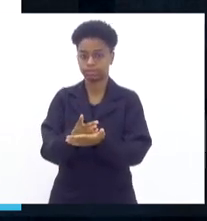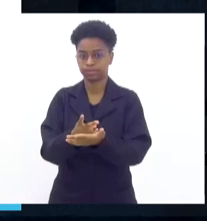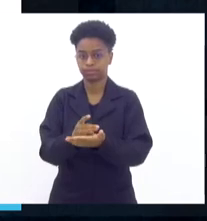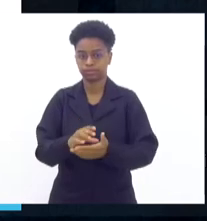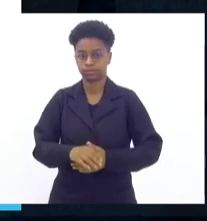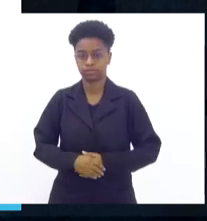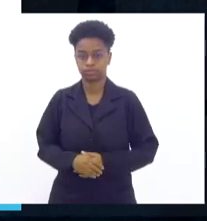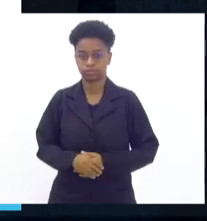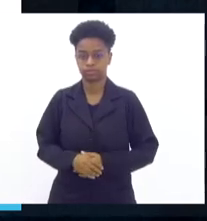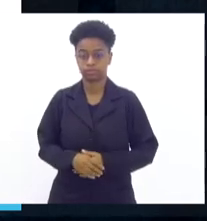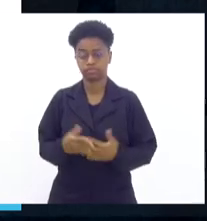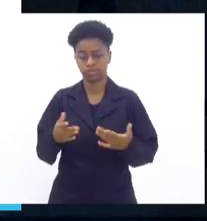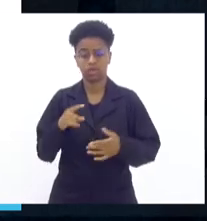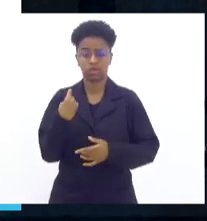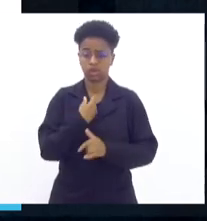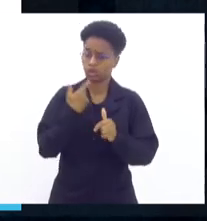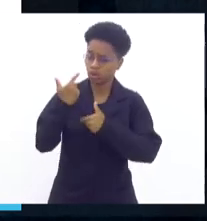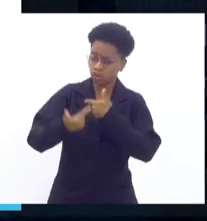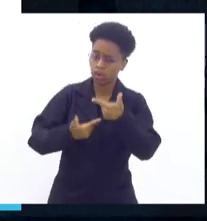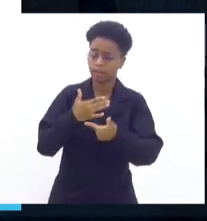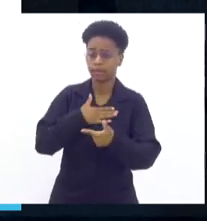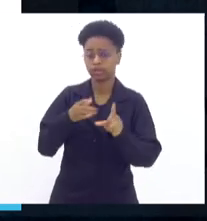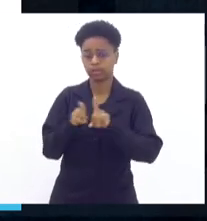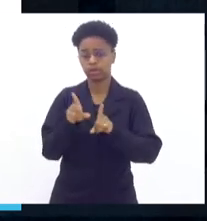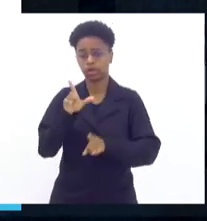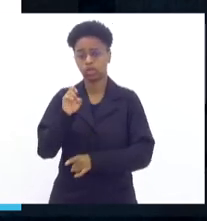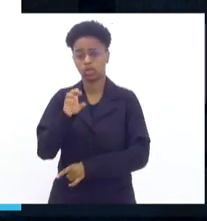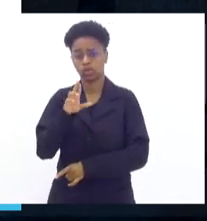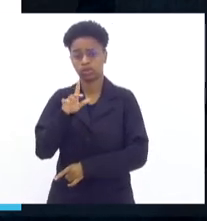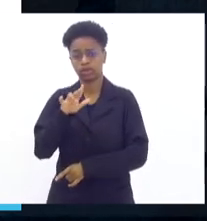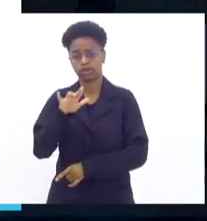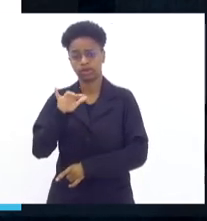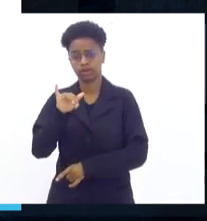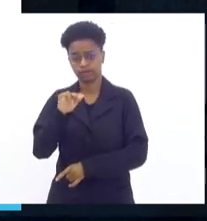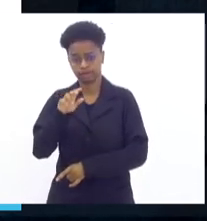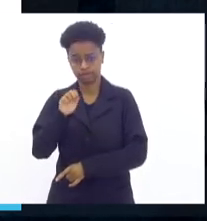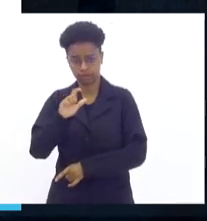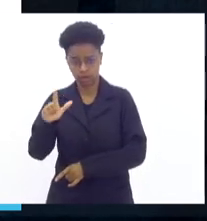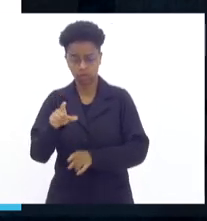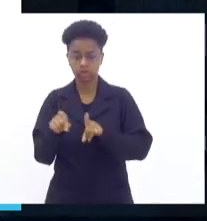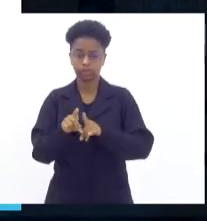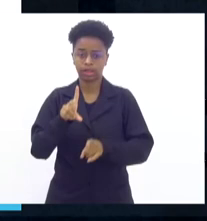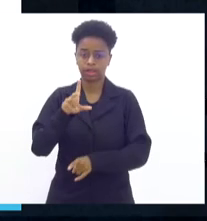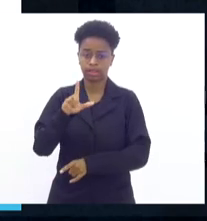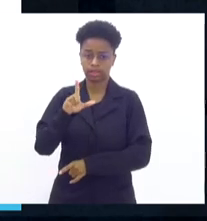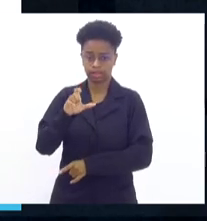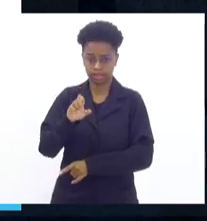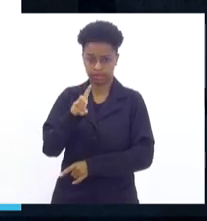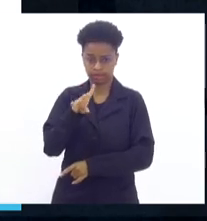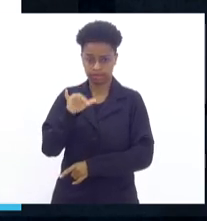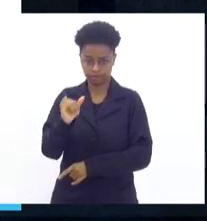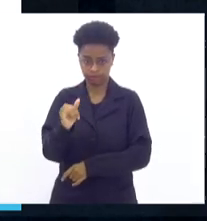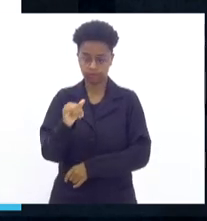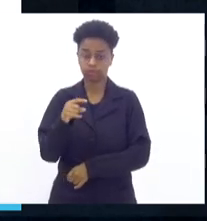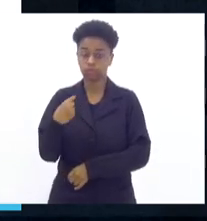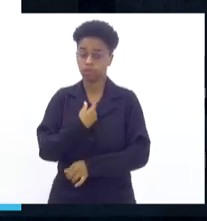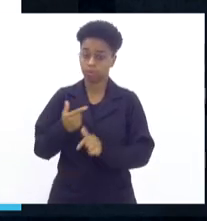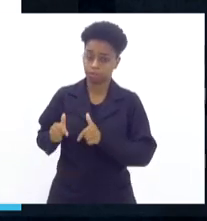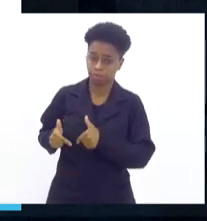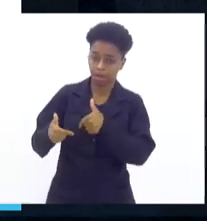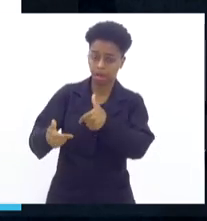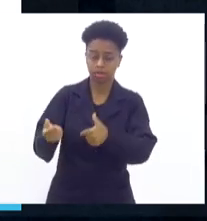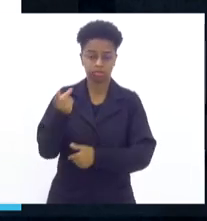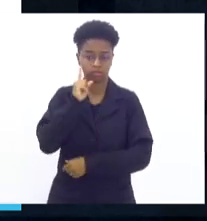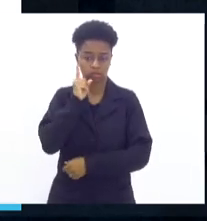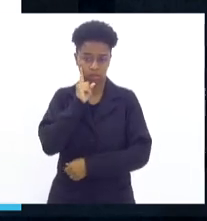é uma situação de luta tanto minha, como do Coronel Lourival, como do Coronel Levi, e a gente vem feito diariamente